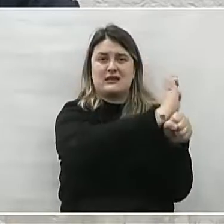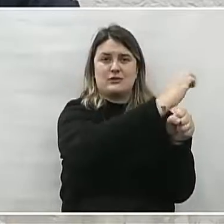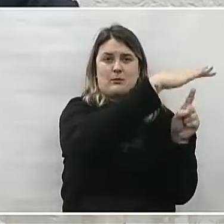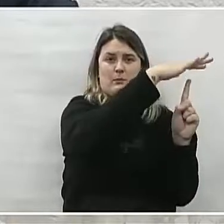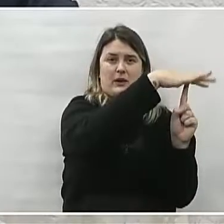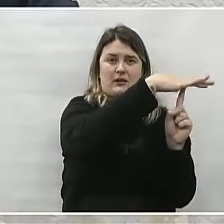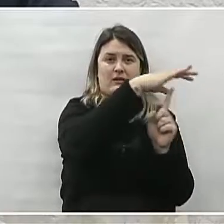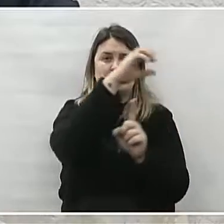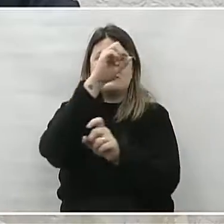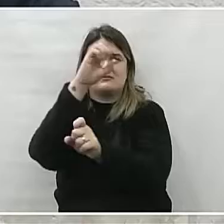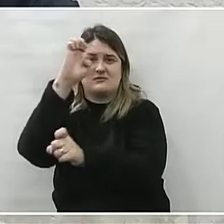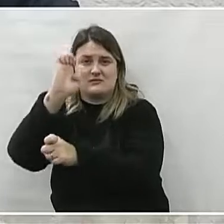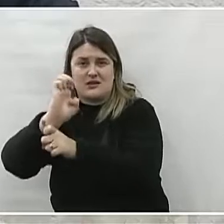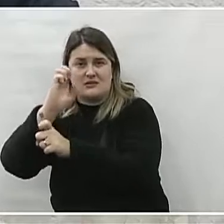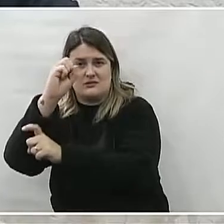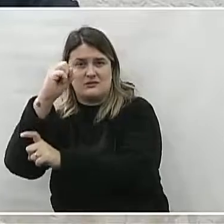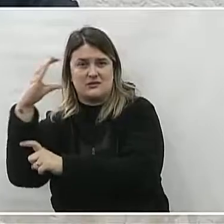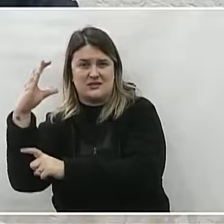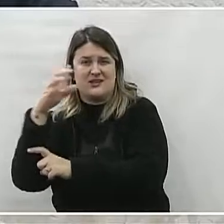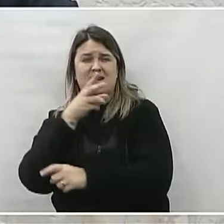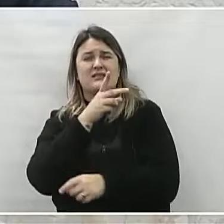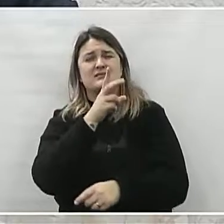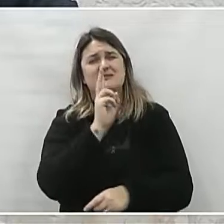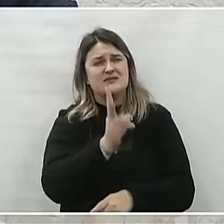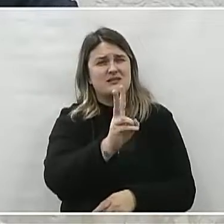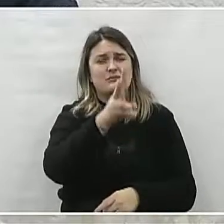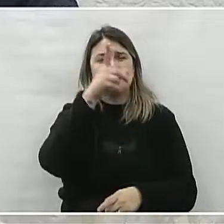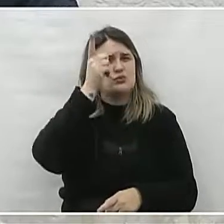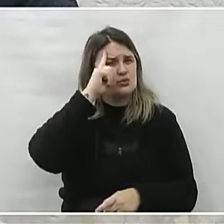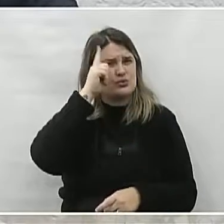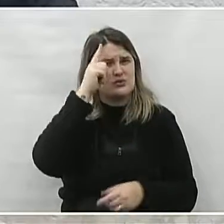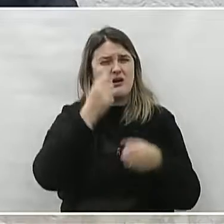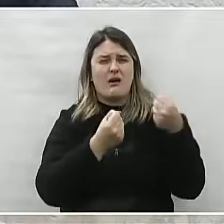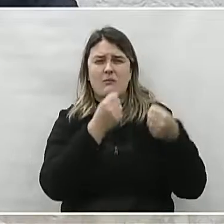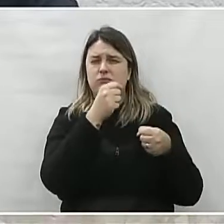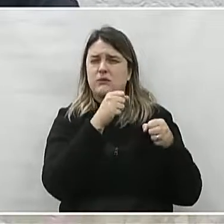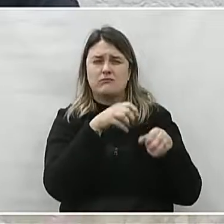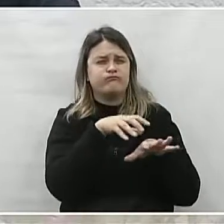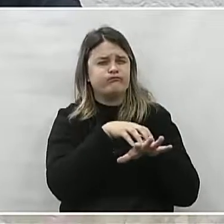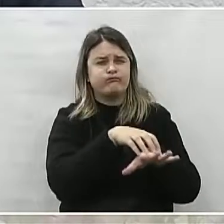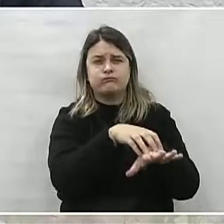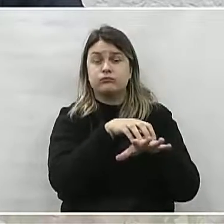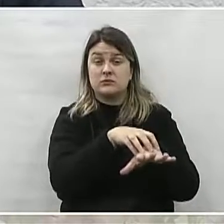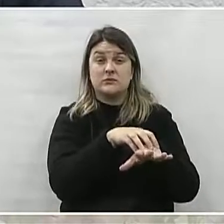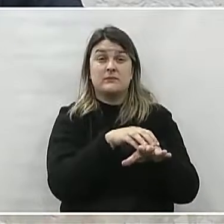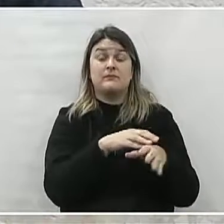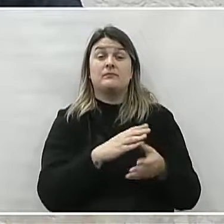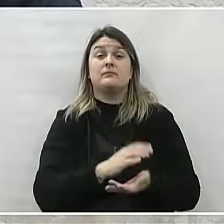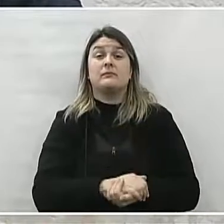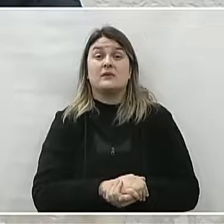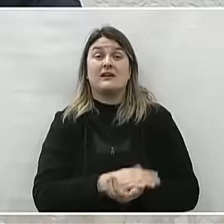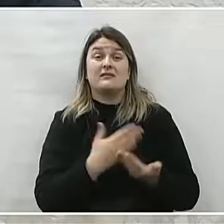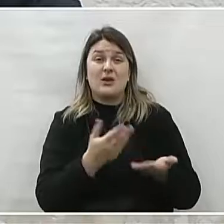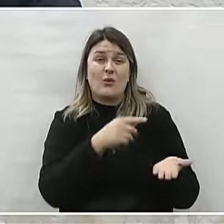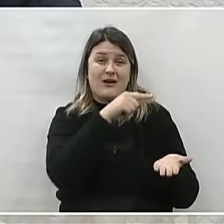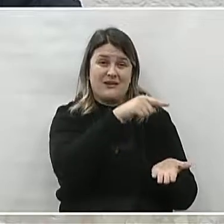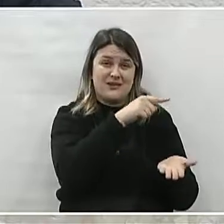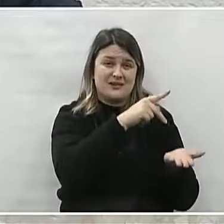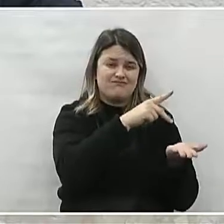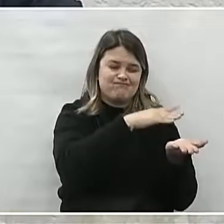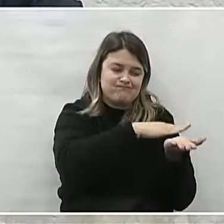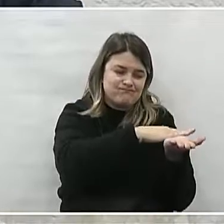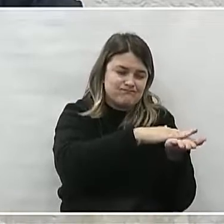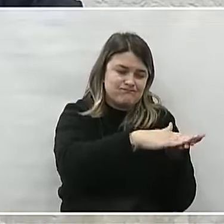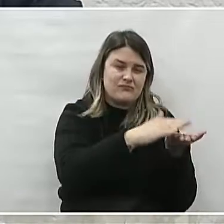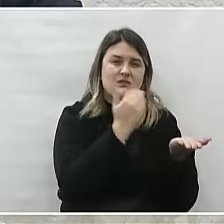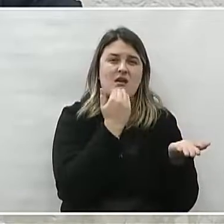um fluxo grande de caminhões de cargas. Fluxo este que hoje deixou a pavimentação asfáltica cheia de